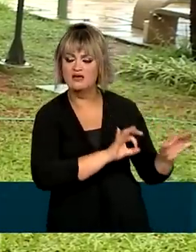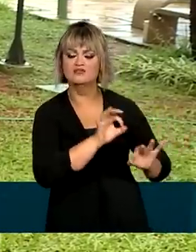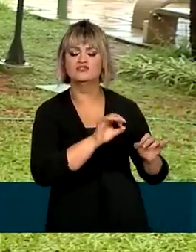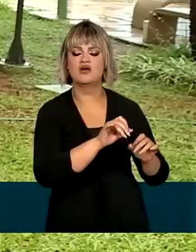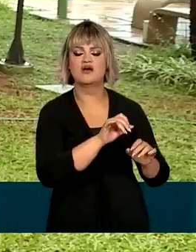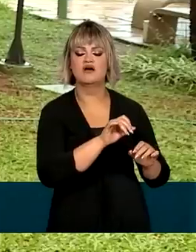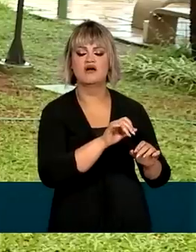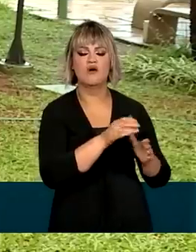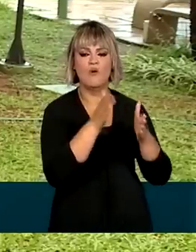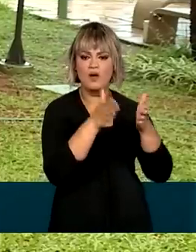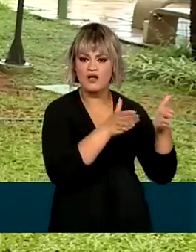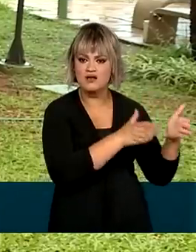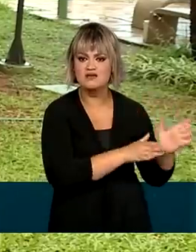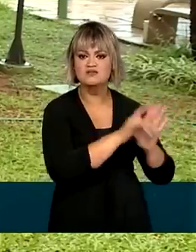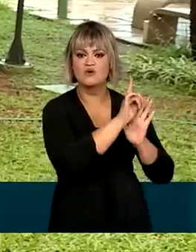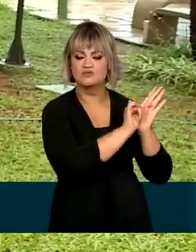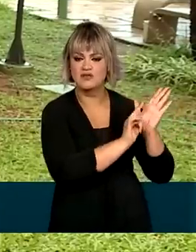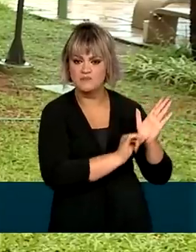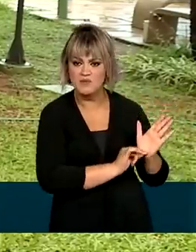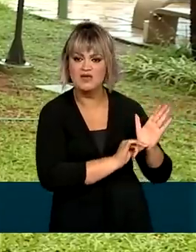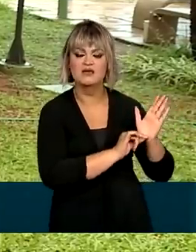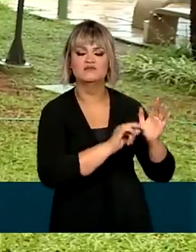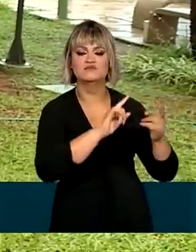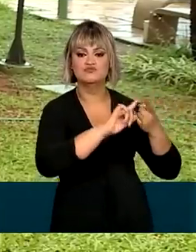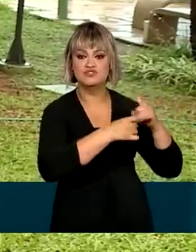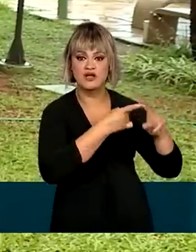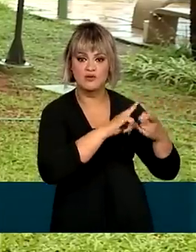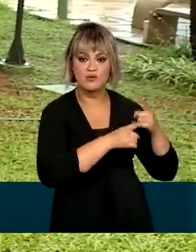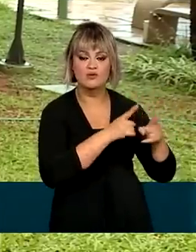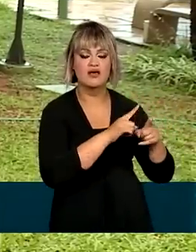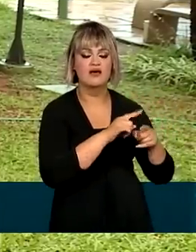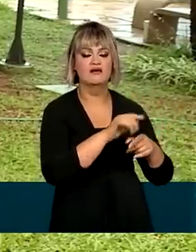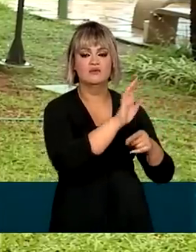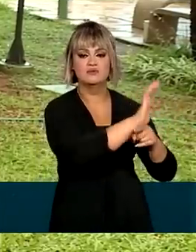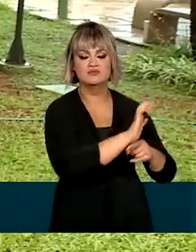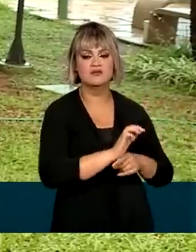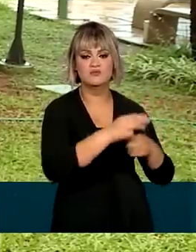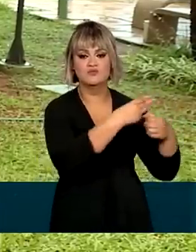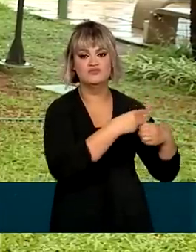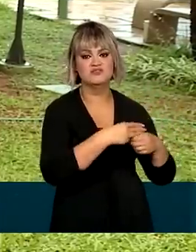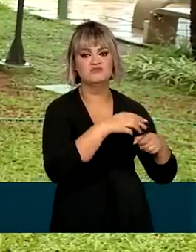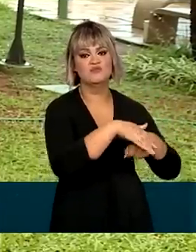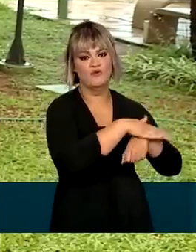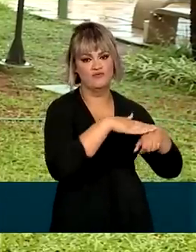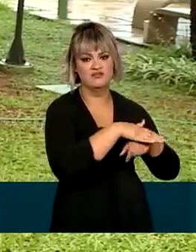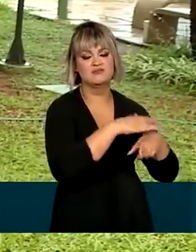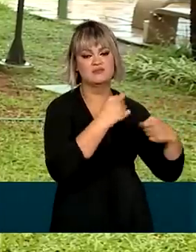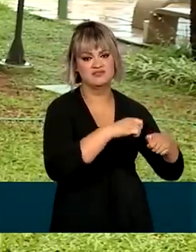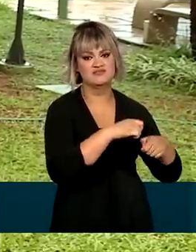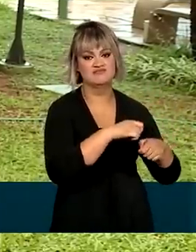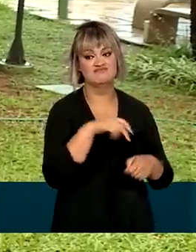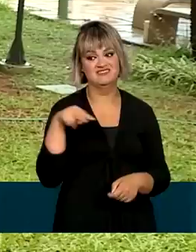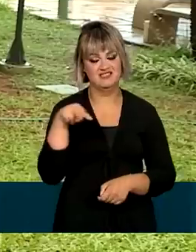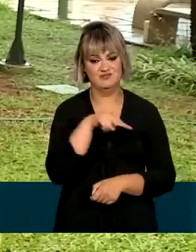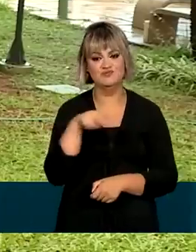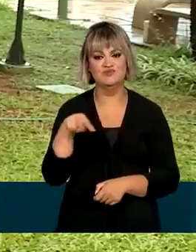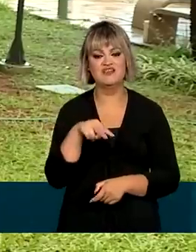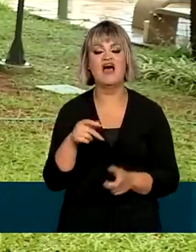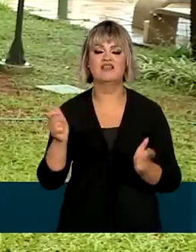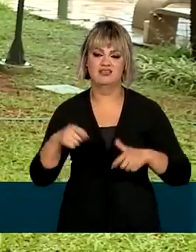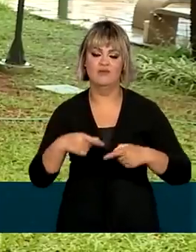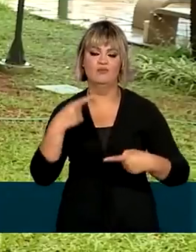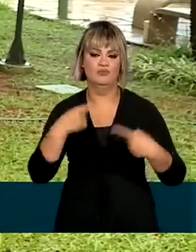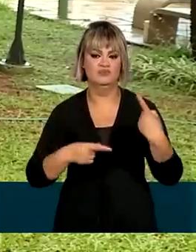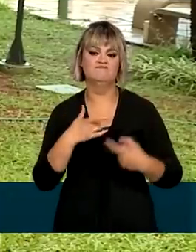de poder orçamentário, poder de dialogar com os estados e municípios. Ou seja, não faz política de saúde ou qualquer outra